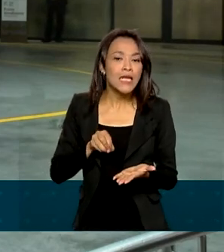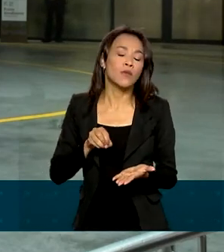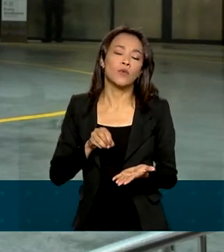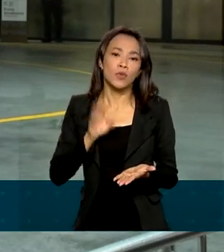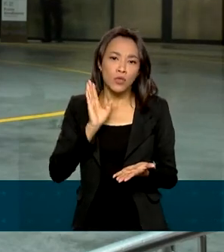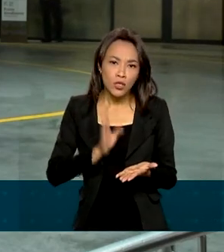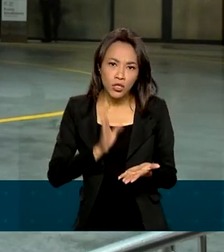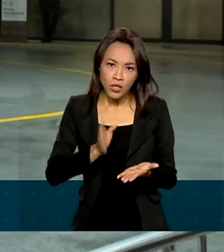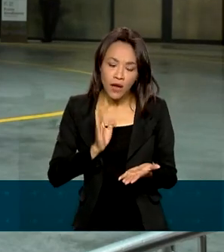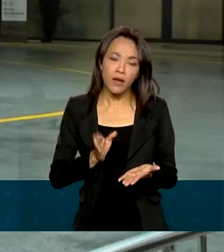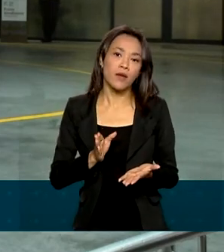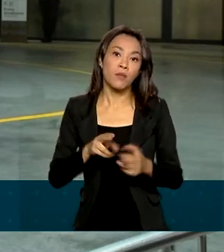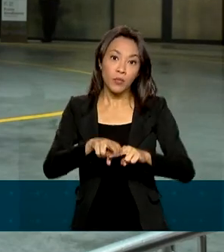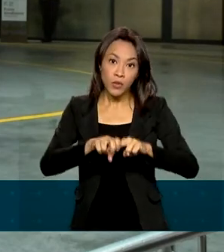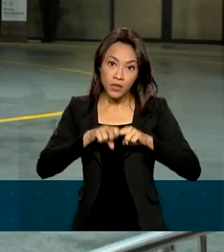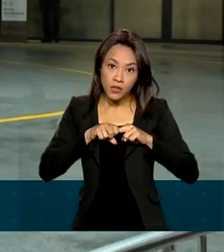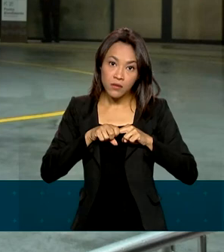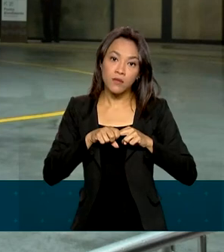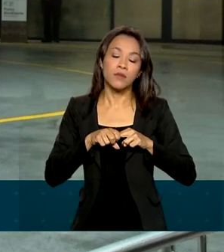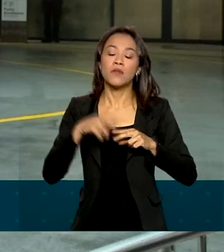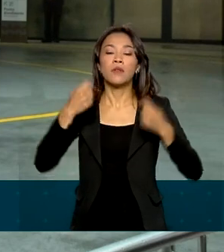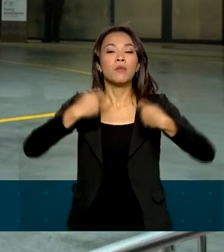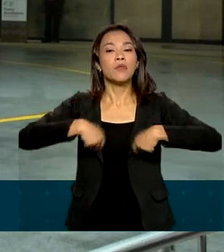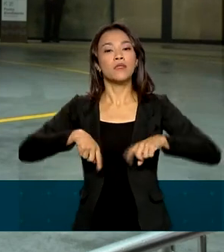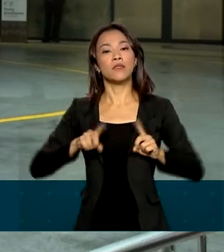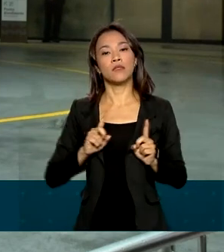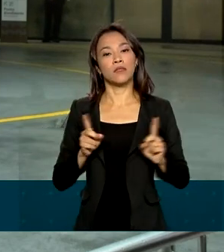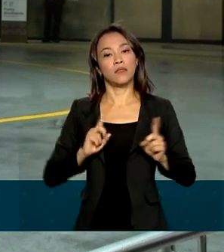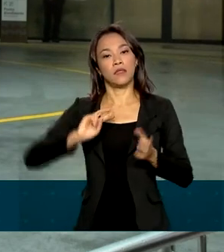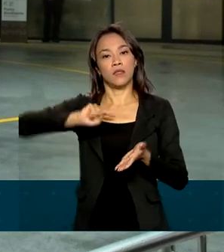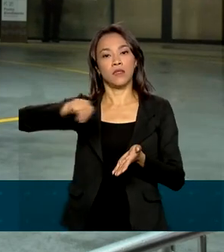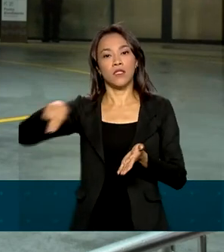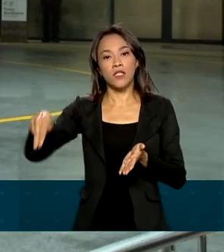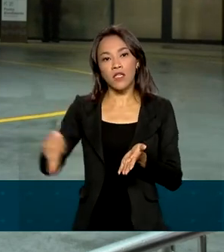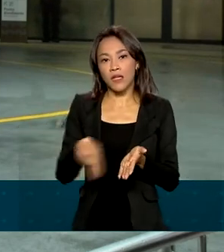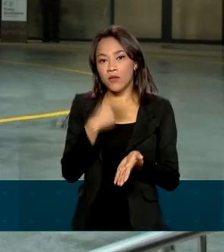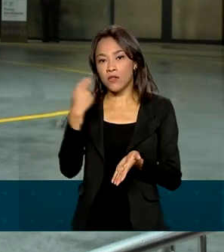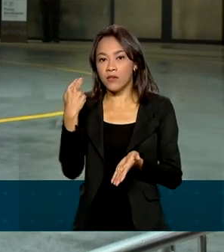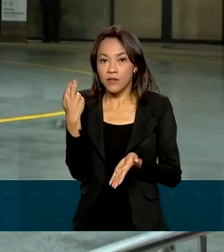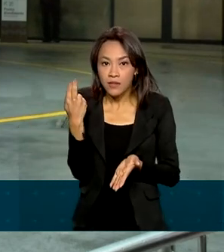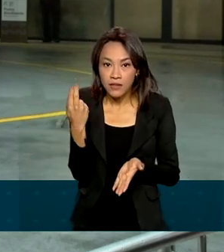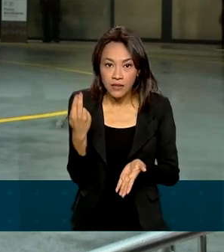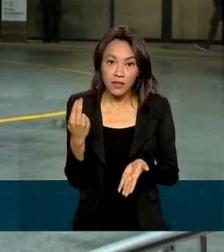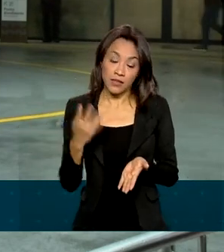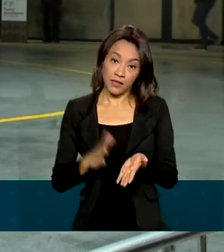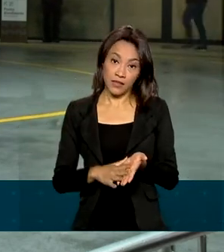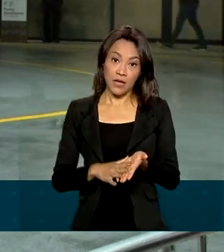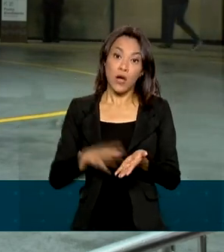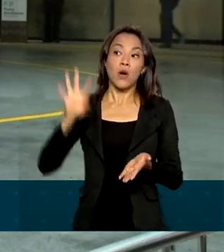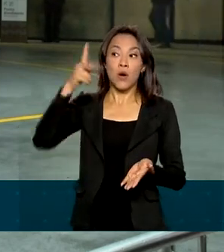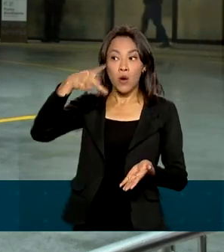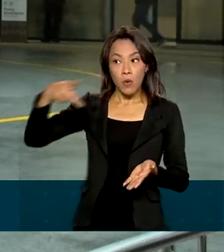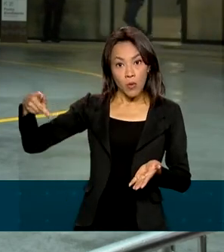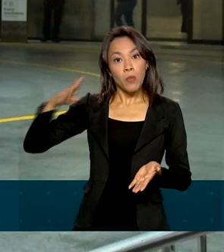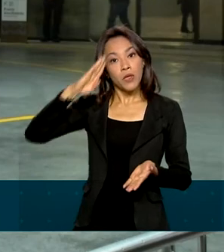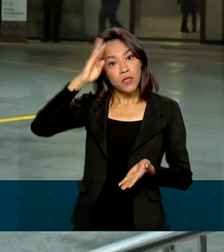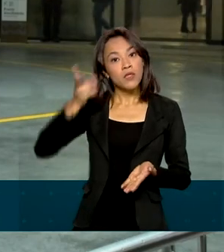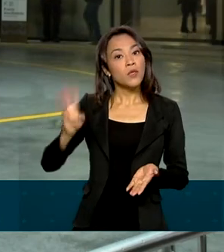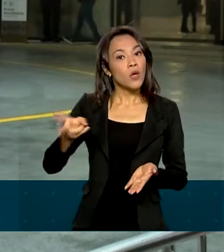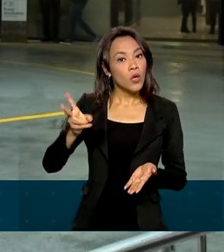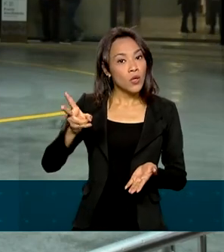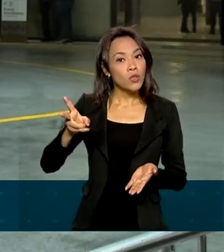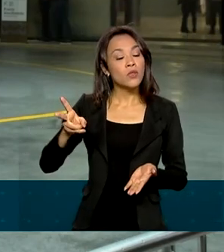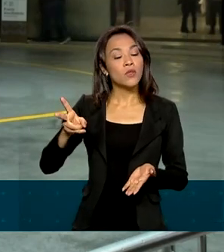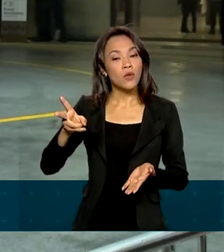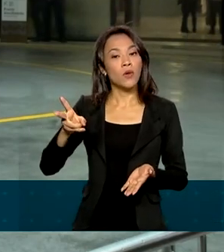desfez e, por isso, não há mais necessidade de cirurgia. Apesar da melhora, o presidente continua internado e